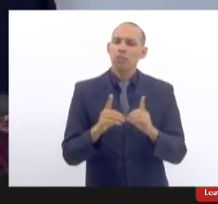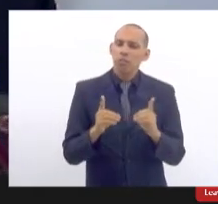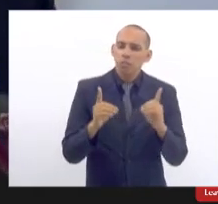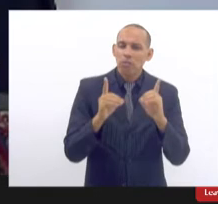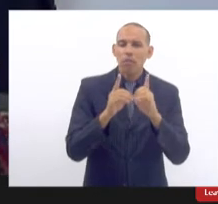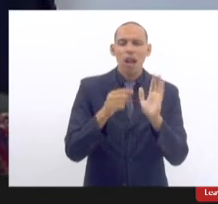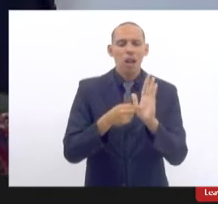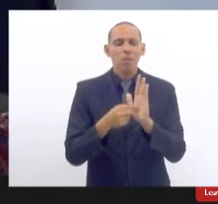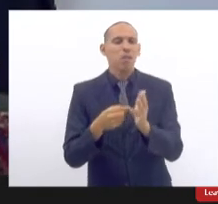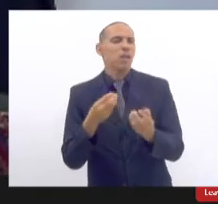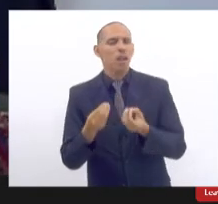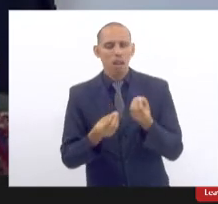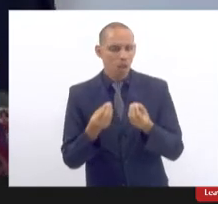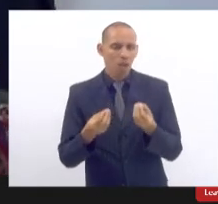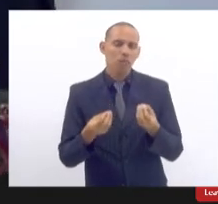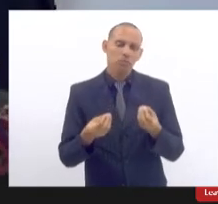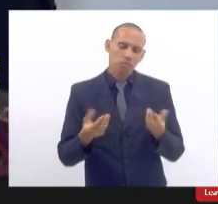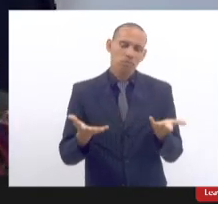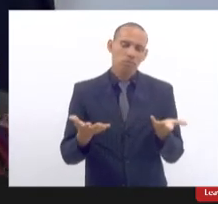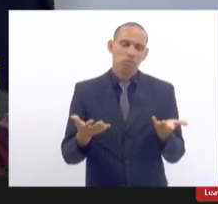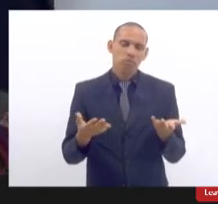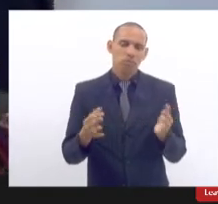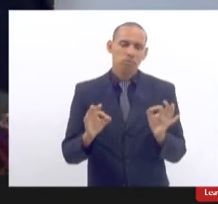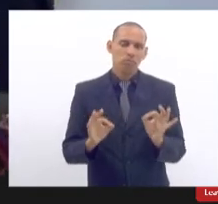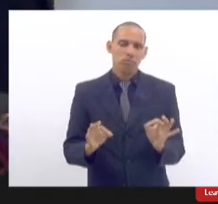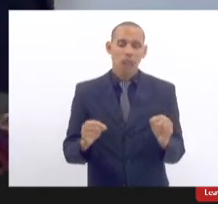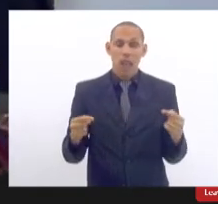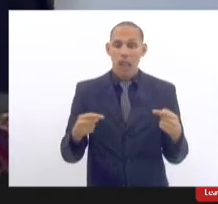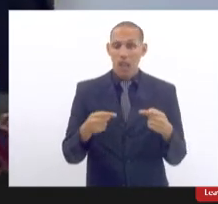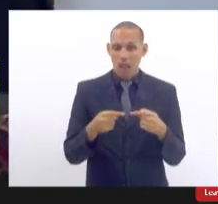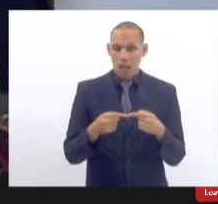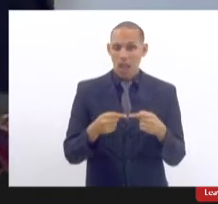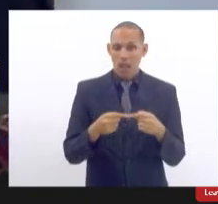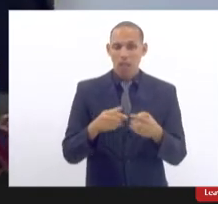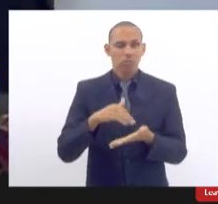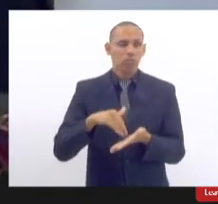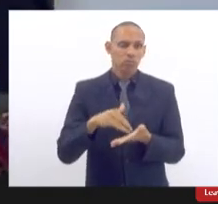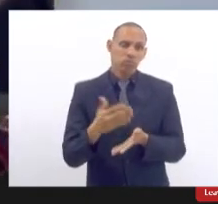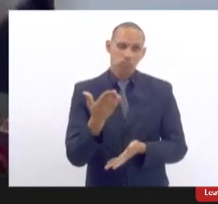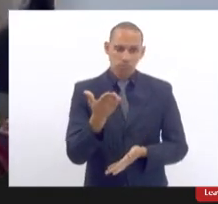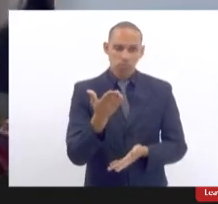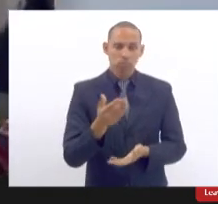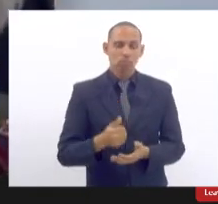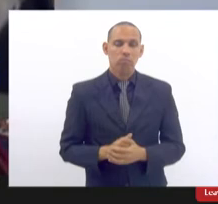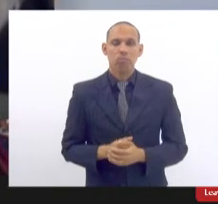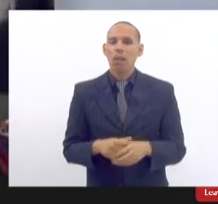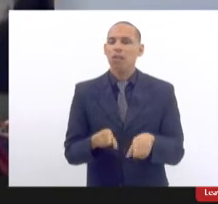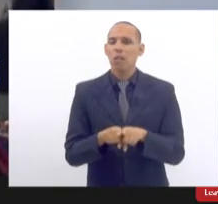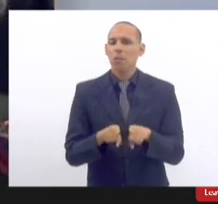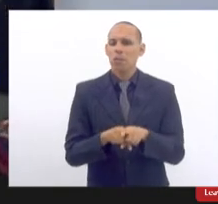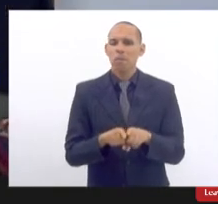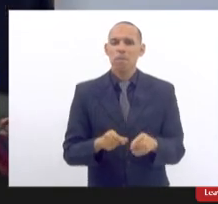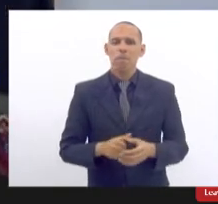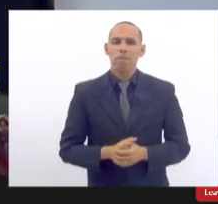apresentar isso é do âmbito da vossa secretaria e dessa